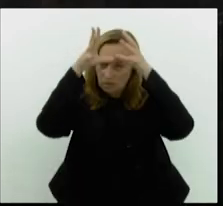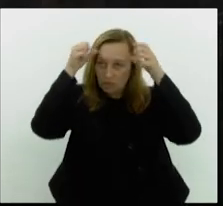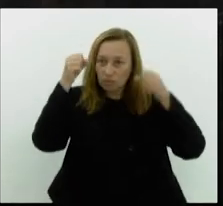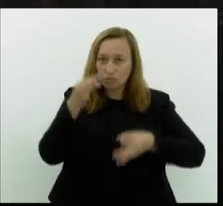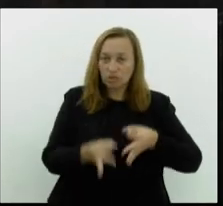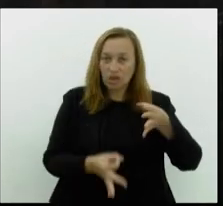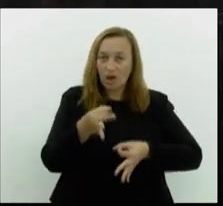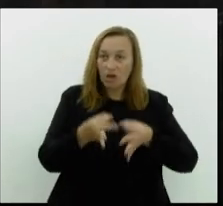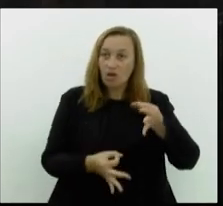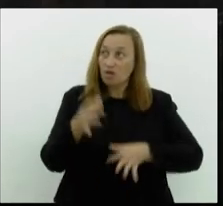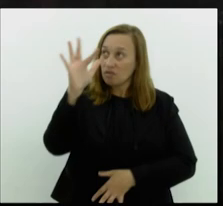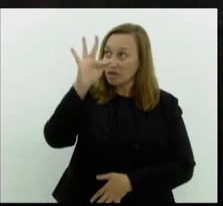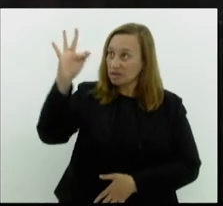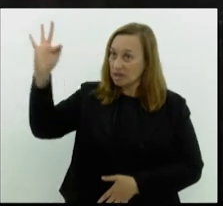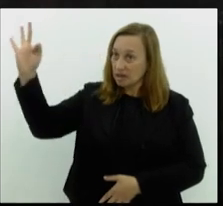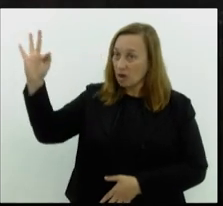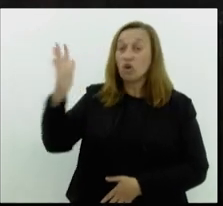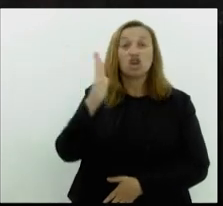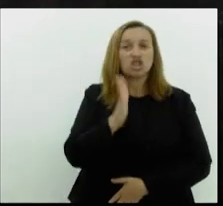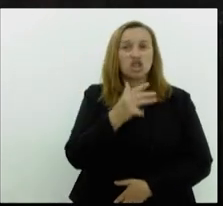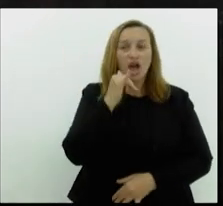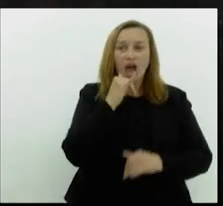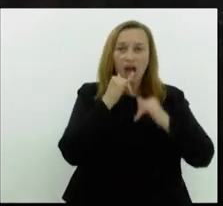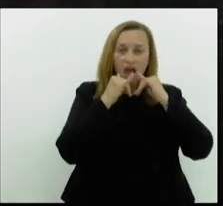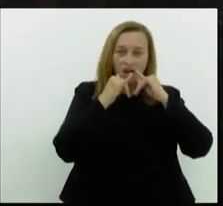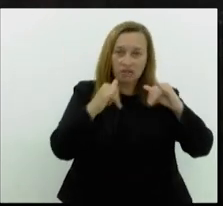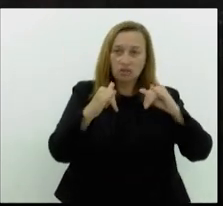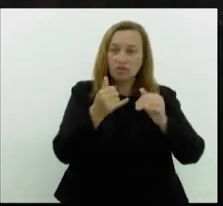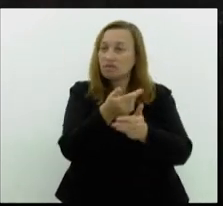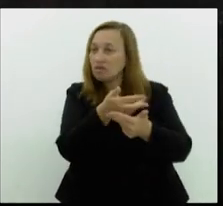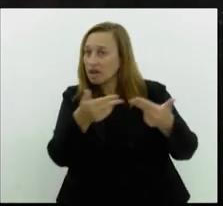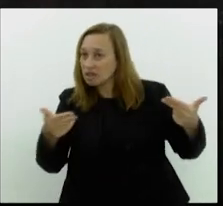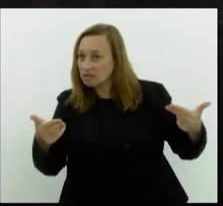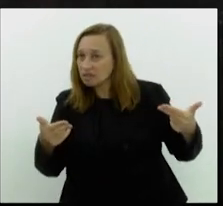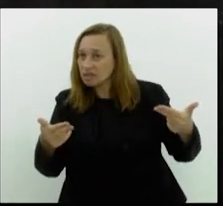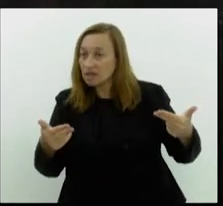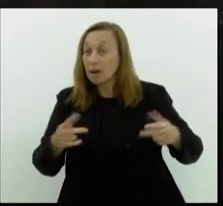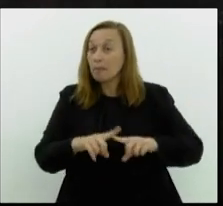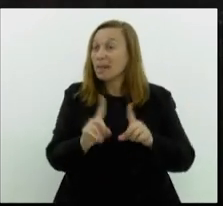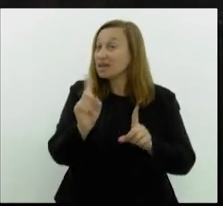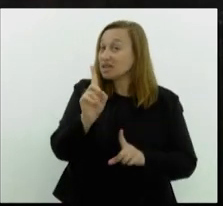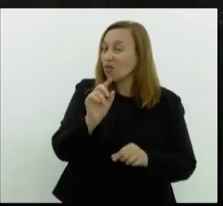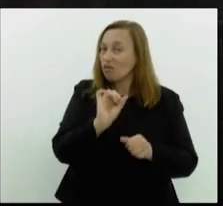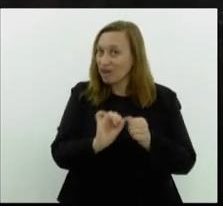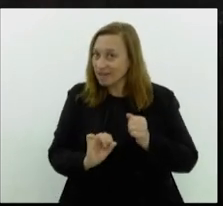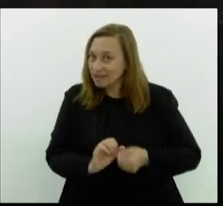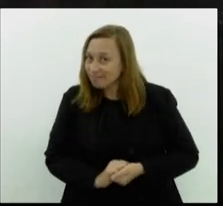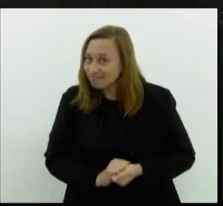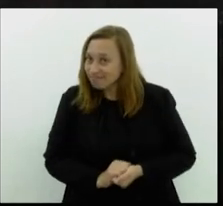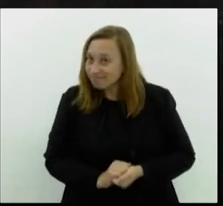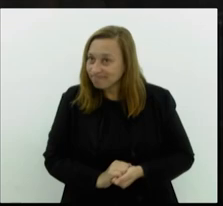Federal. Ele já anunciou diversas vezes, mas não o fez,